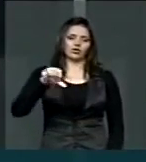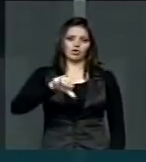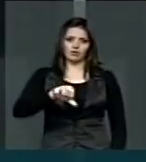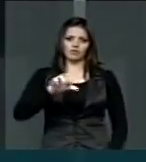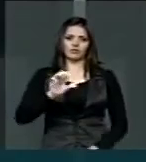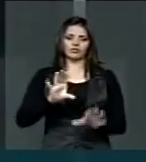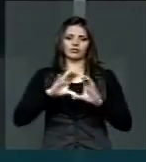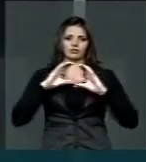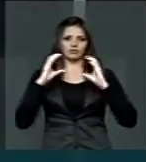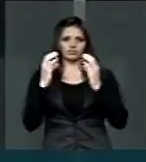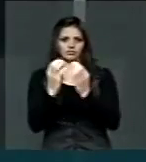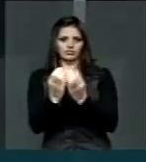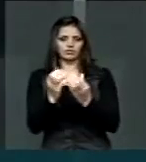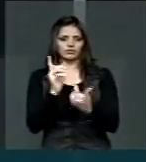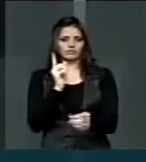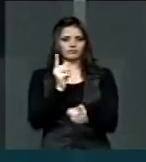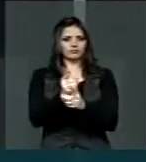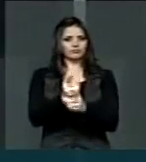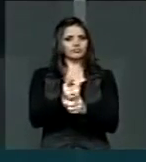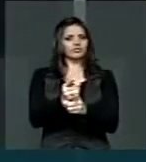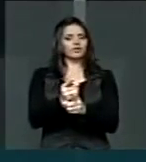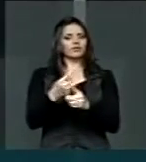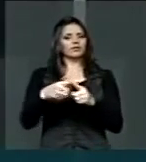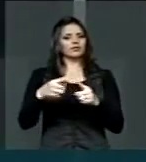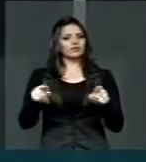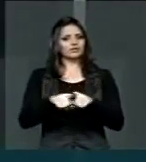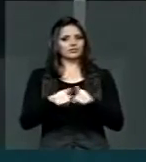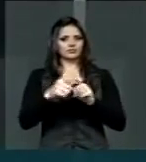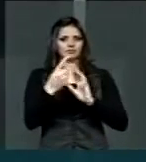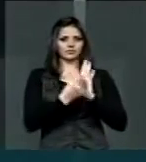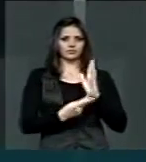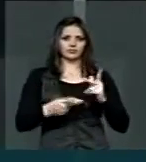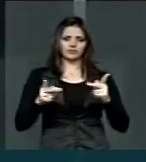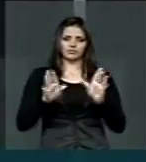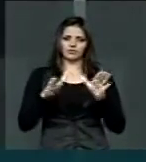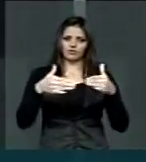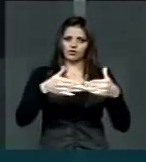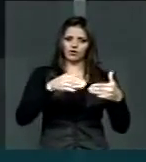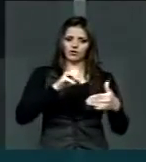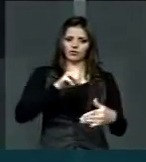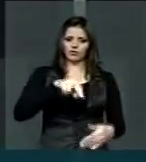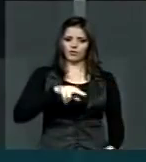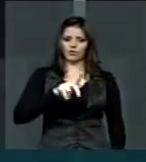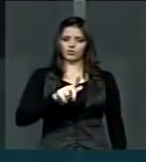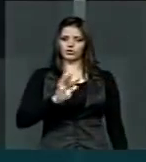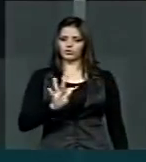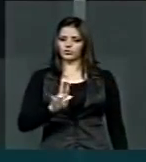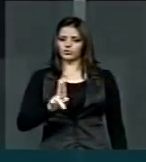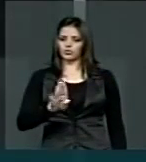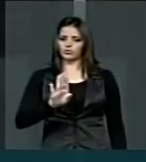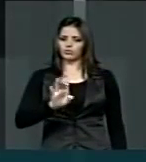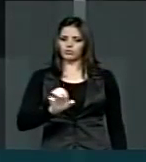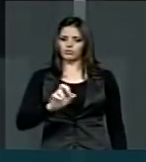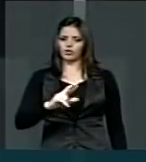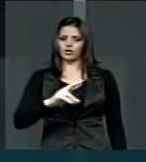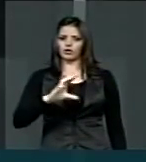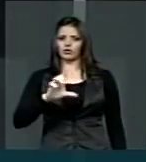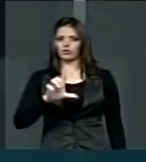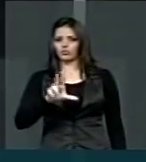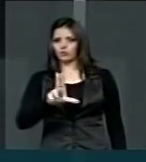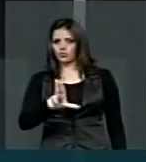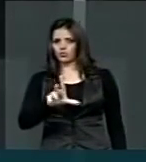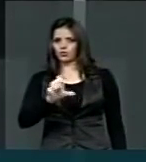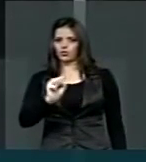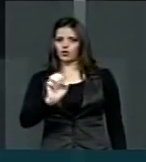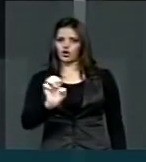tuberculose. Foi também uma iniciativa do Fórum de ONGs Tuberculose no Rio de Janeiro, em parceria